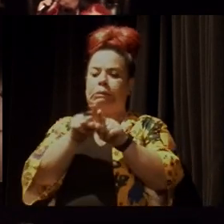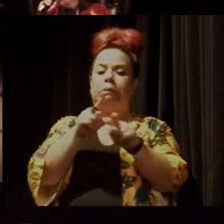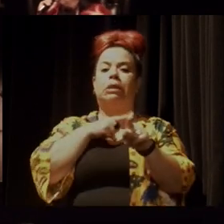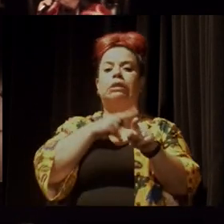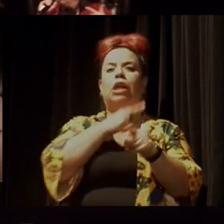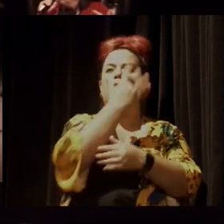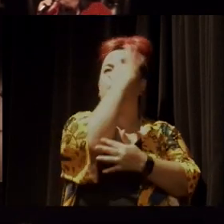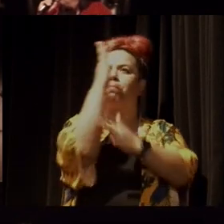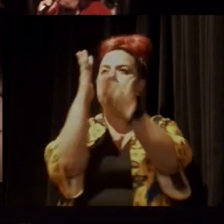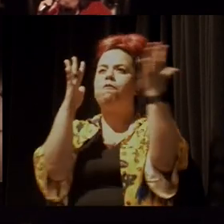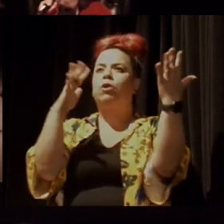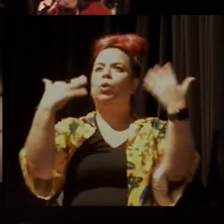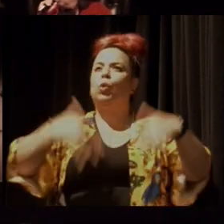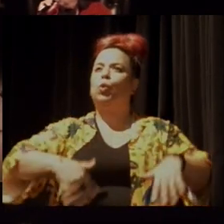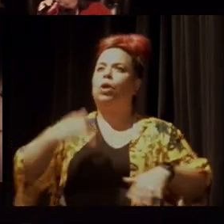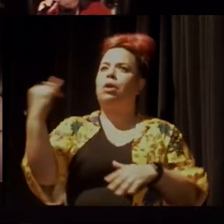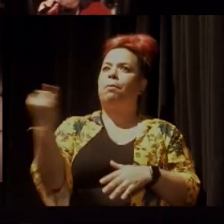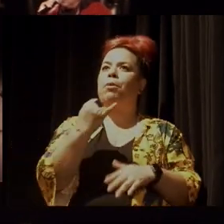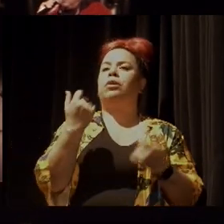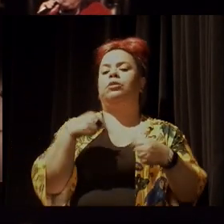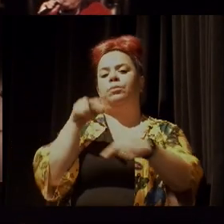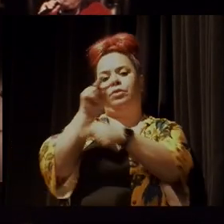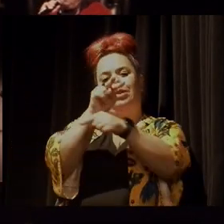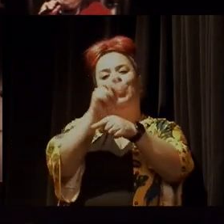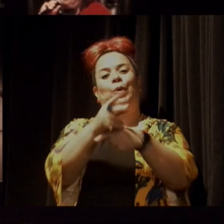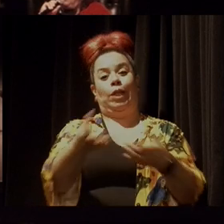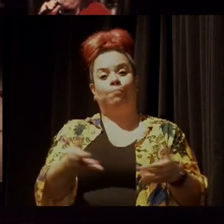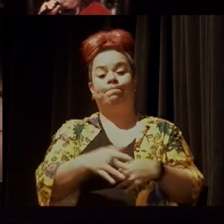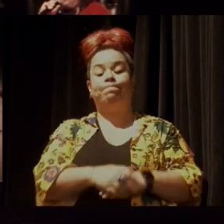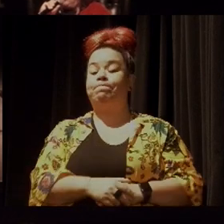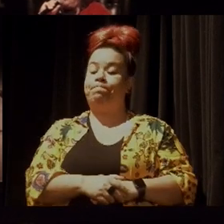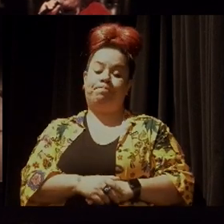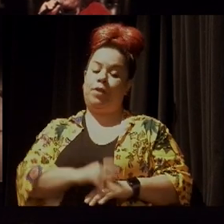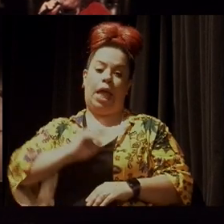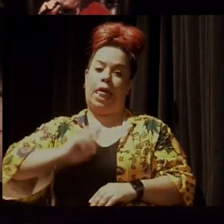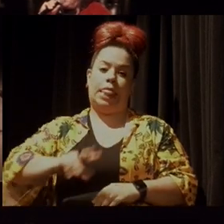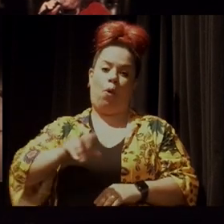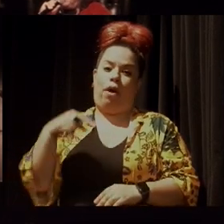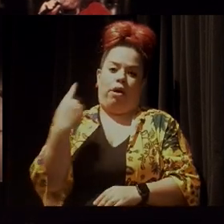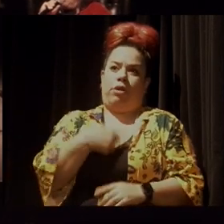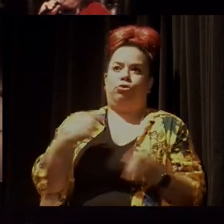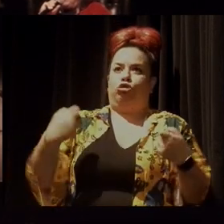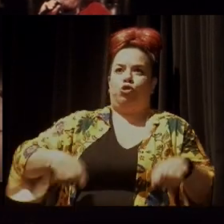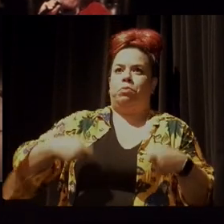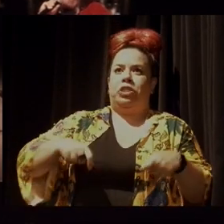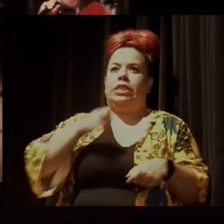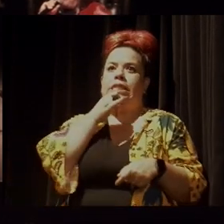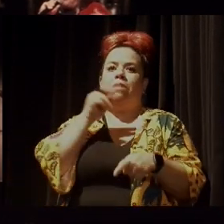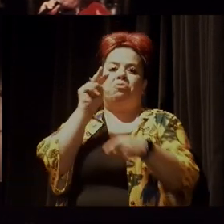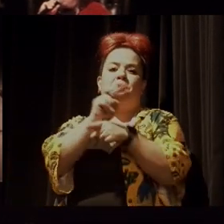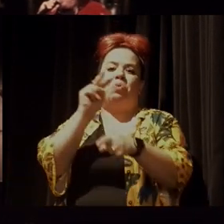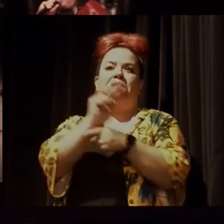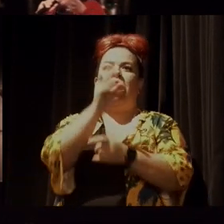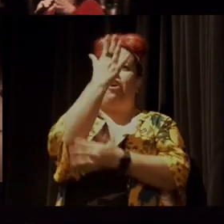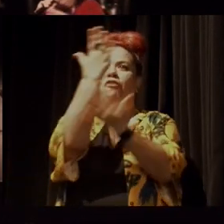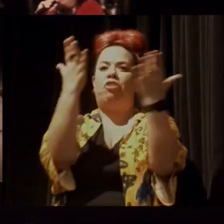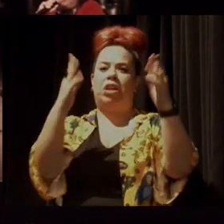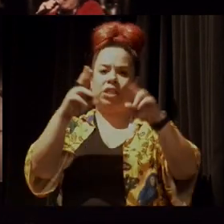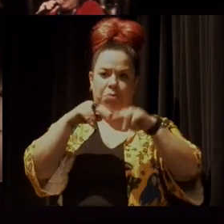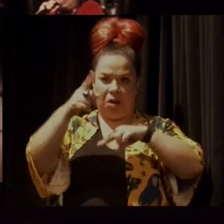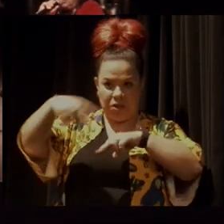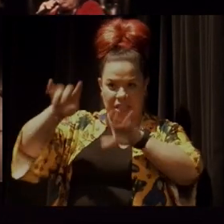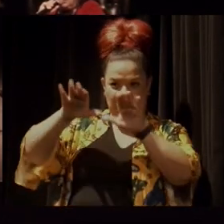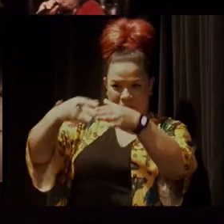floresta importante para se preservar. Então, não é que a gente precisa conservar floresta para essas